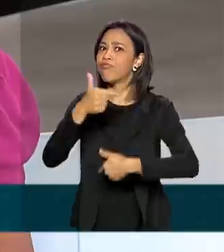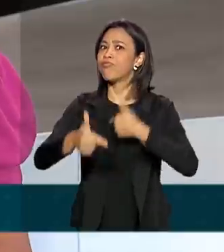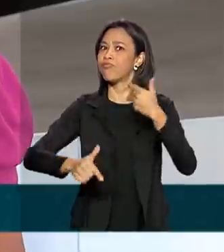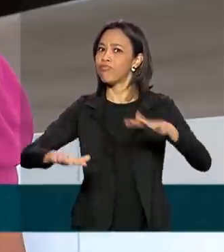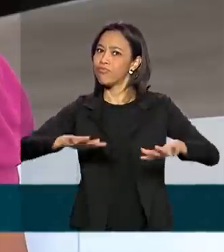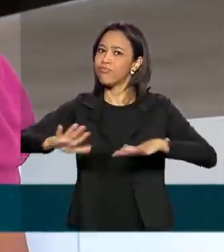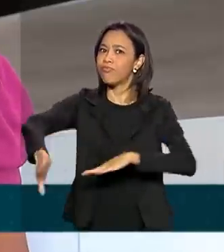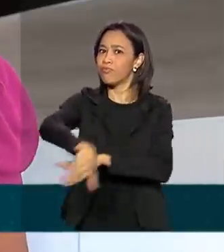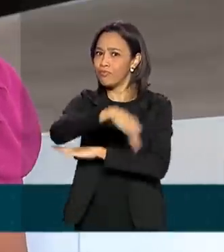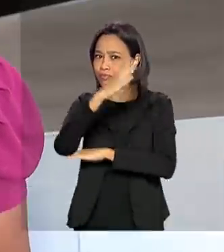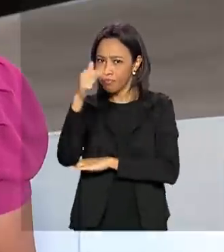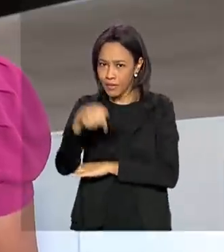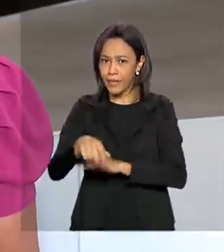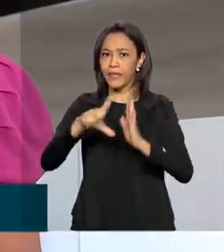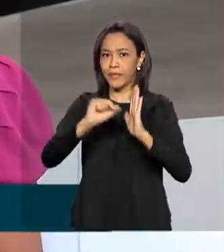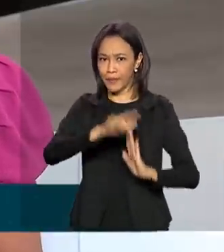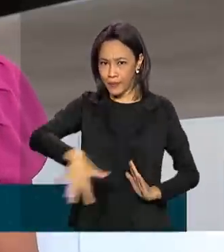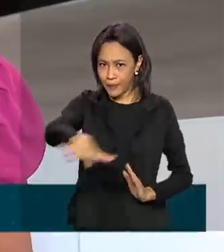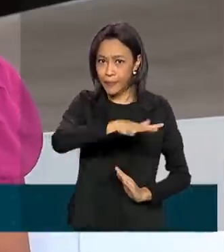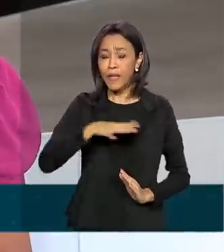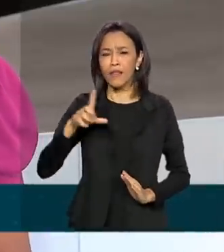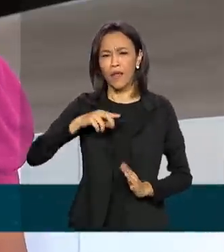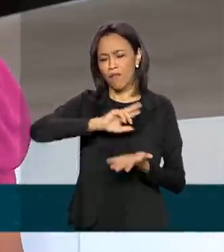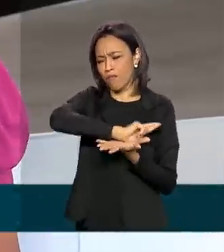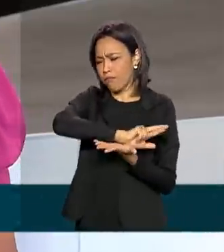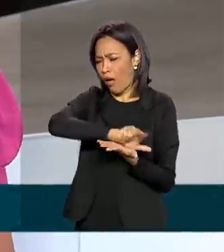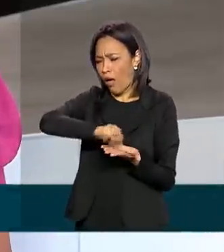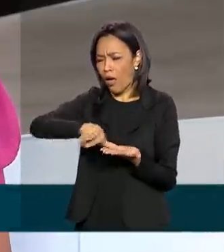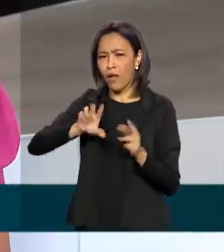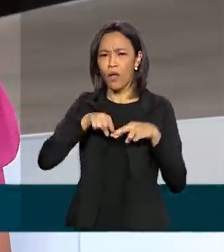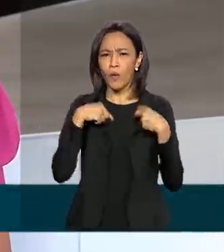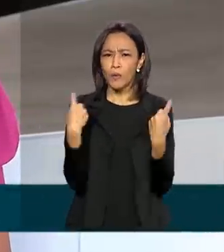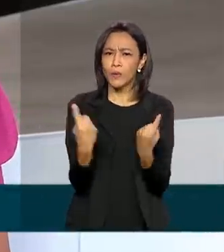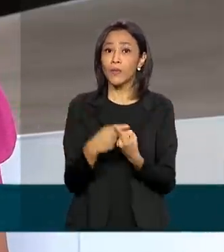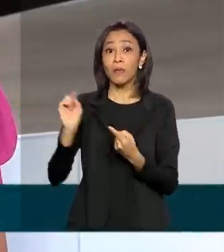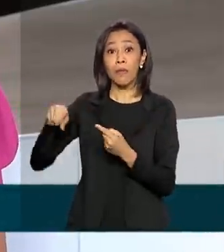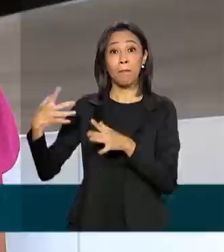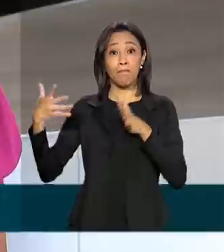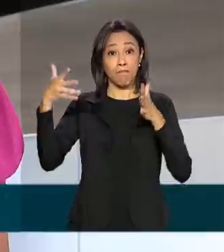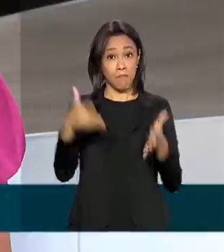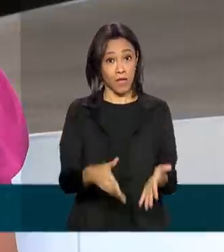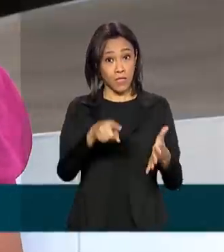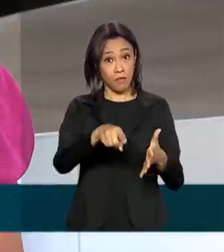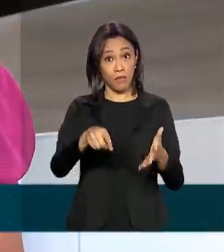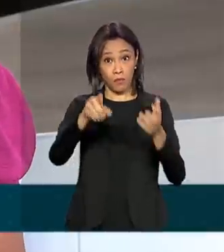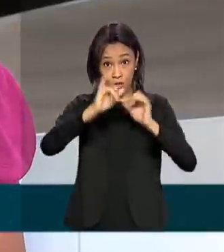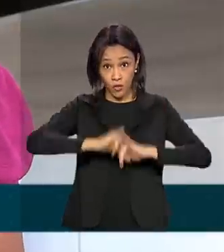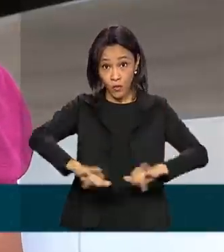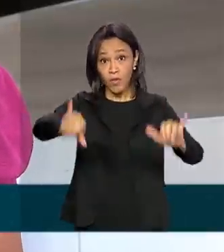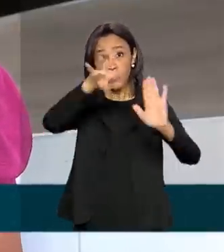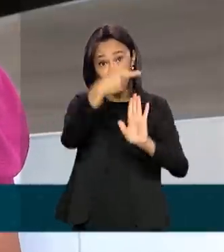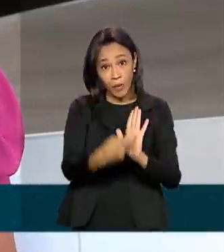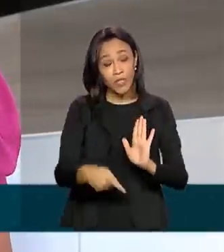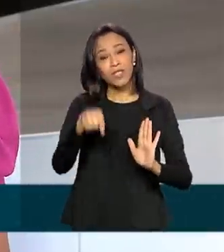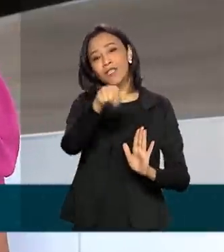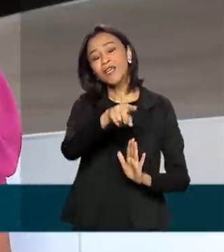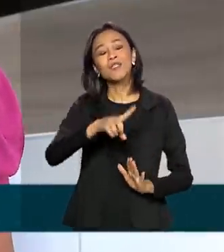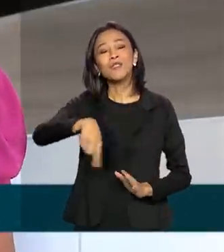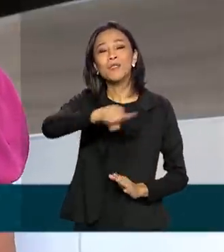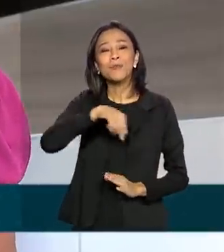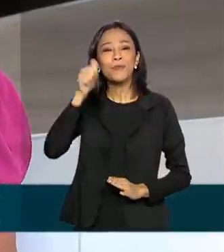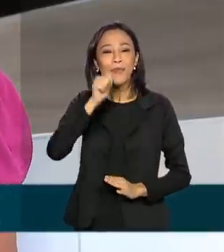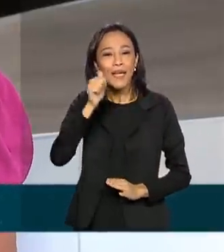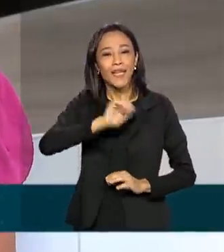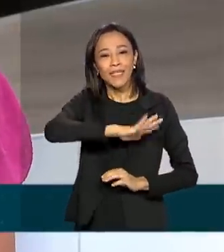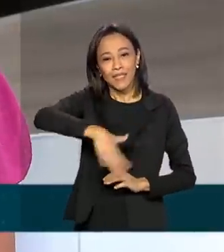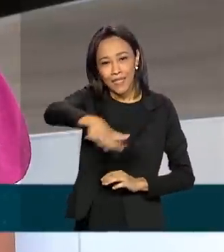Planalto. E é depois de uma série de reuniões que ele participa do lançamento da campanha Mulheres Rurais, Mulheres com Direito. Vai ser às